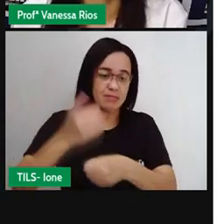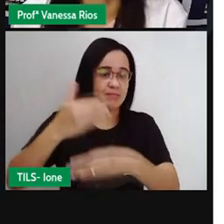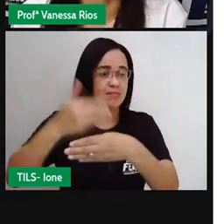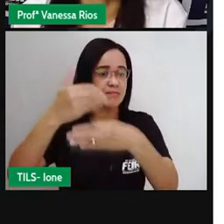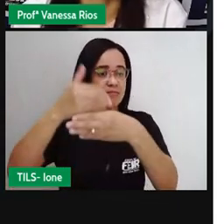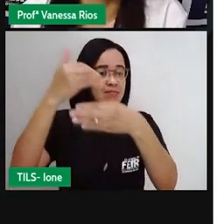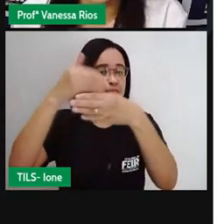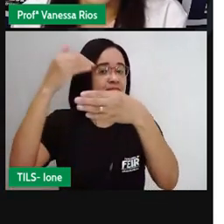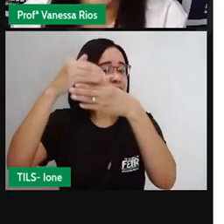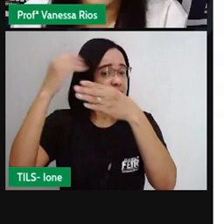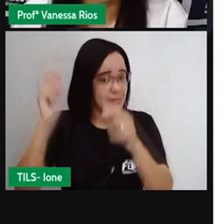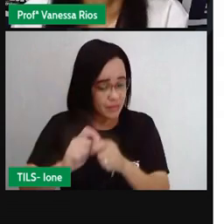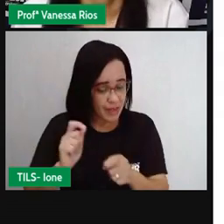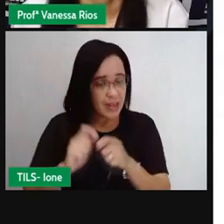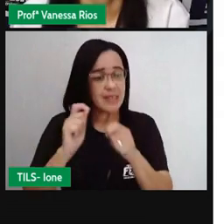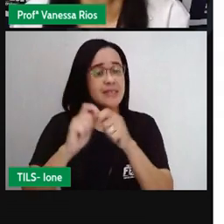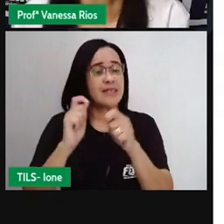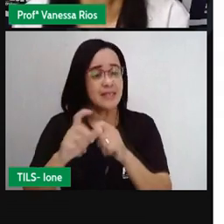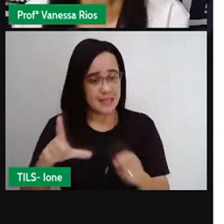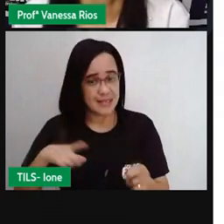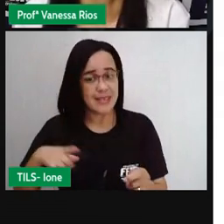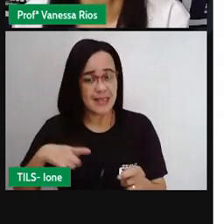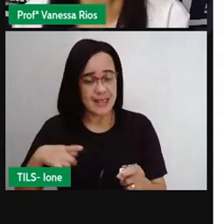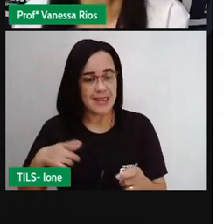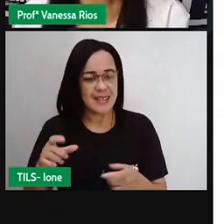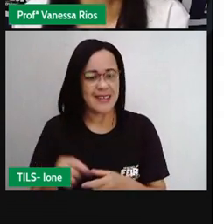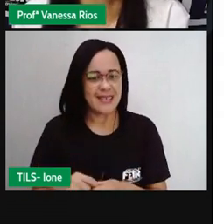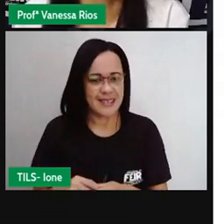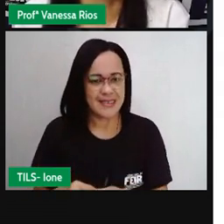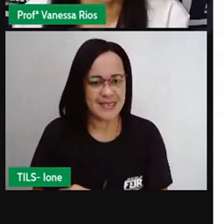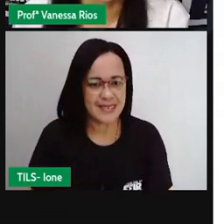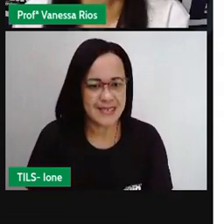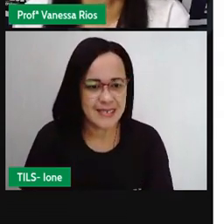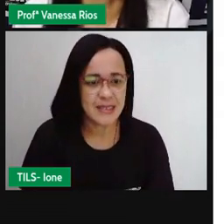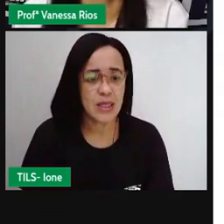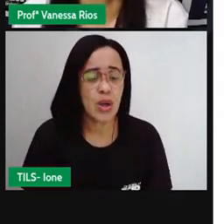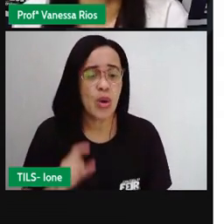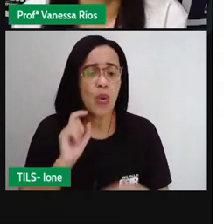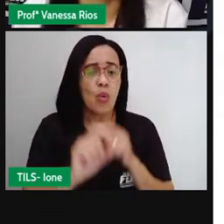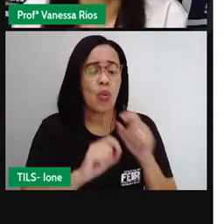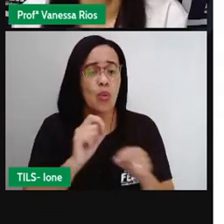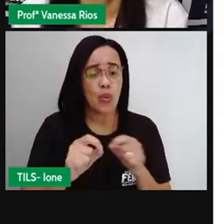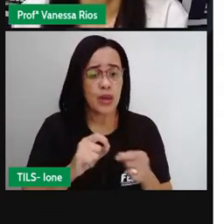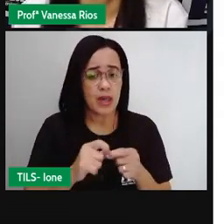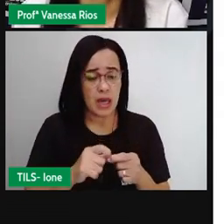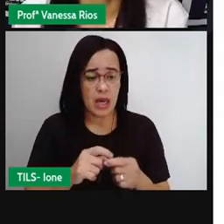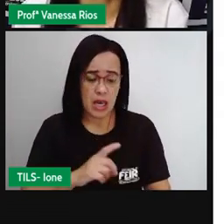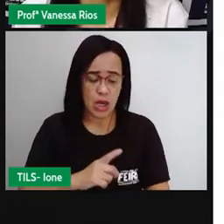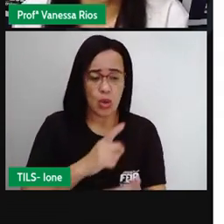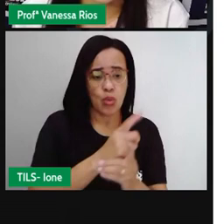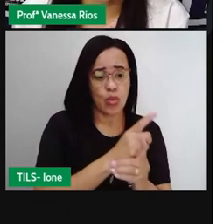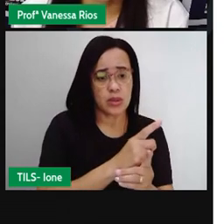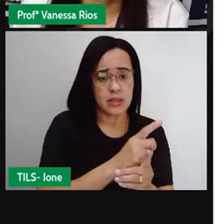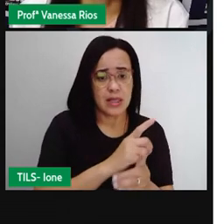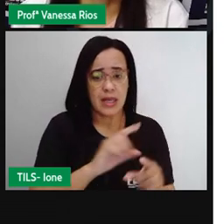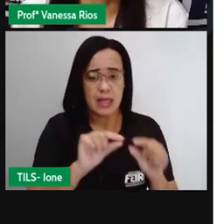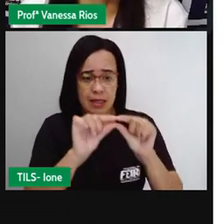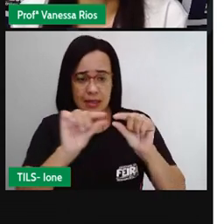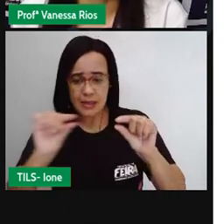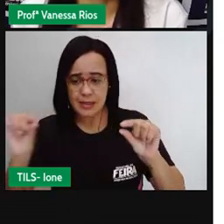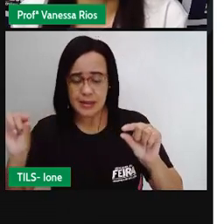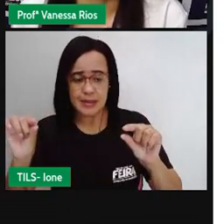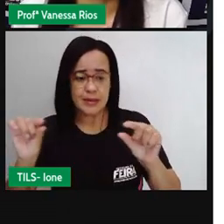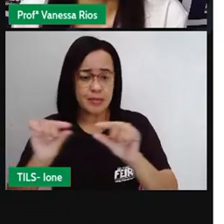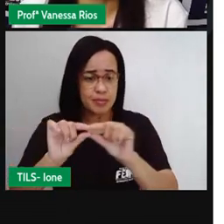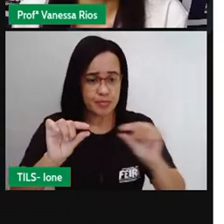Denomina-se como ângulo o encontro entre duas semirretas, que partem de um mesmo lugar. Então,